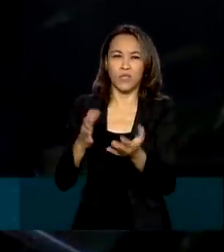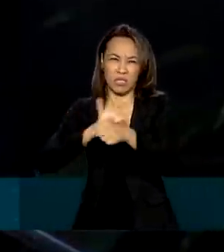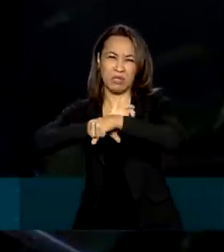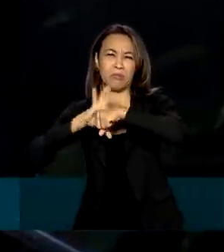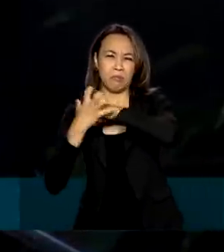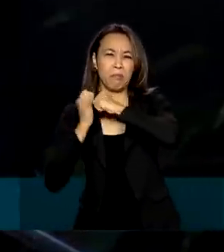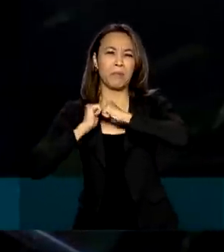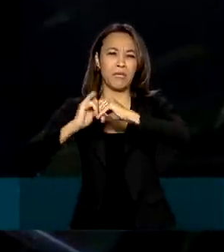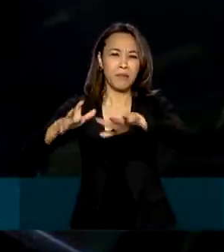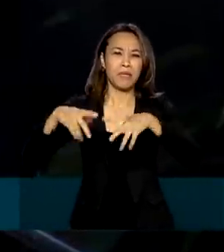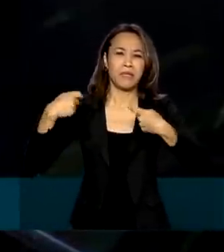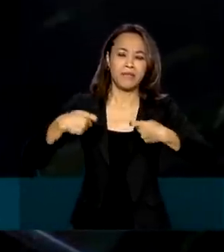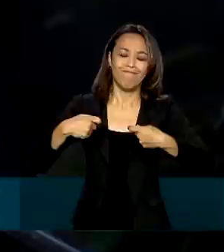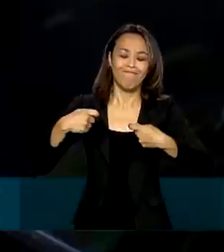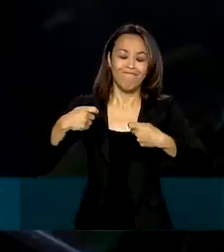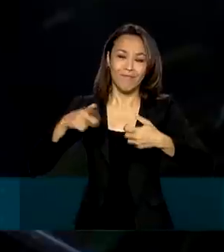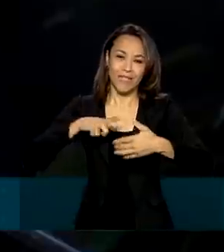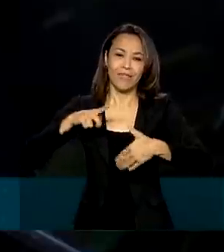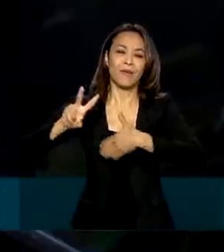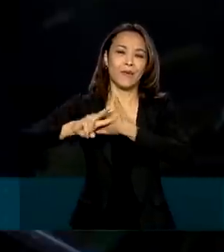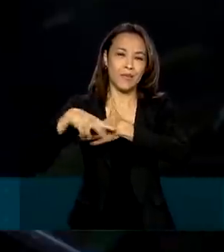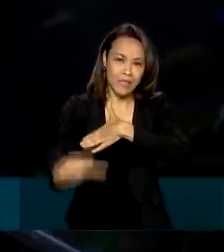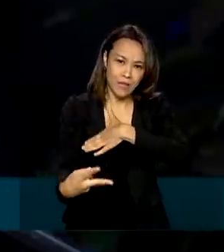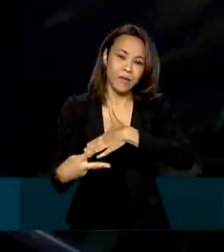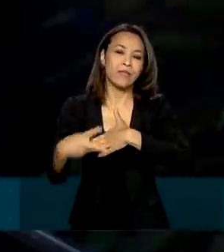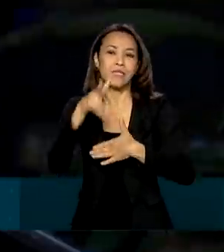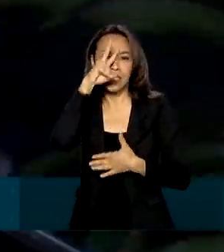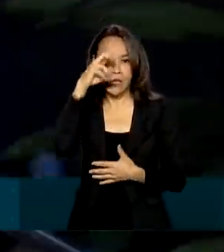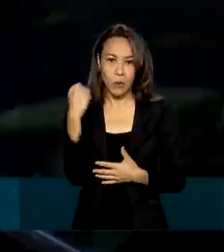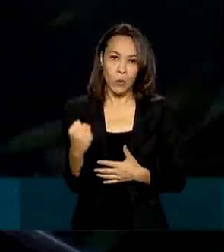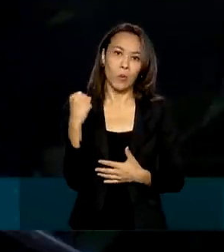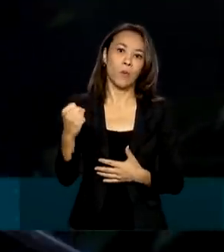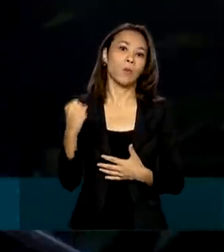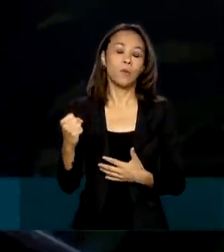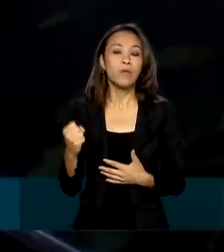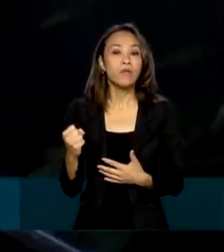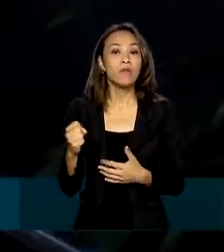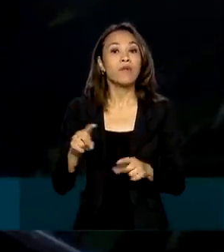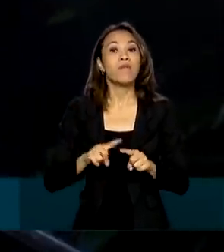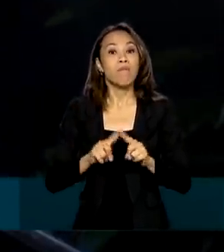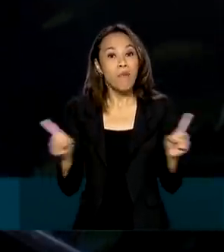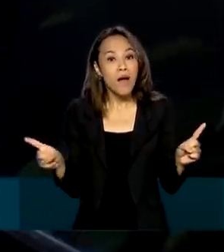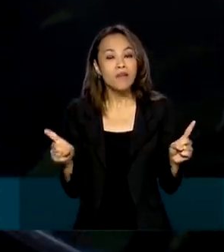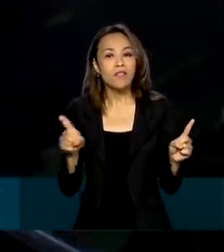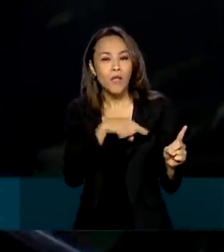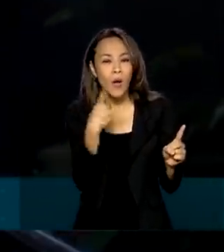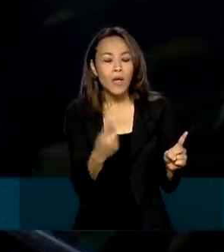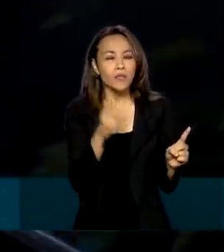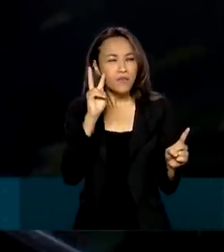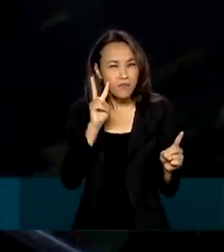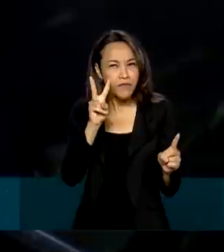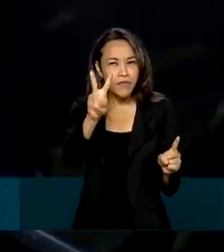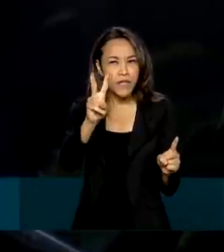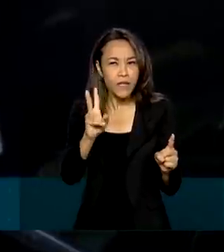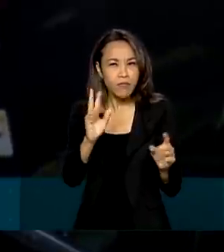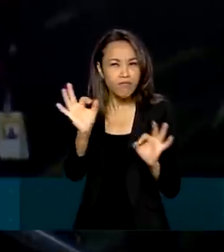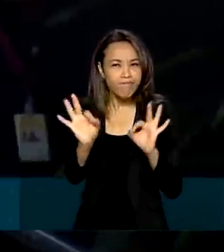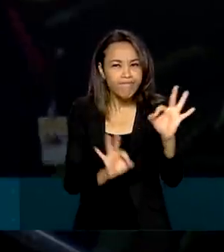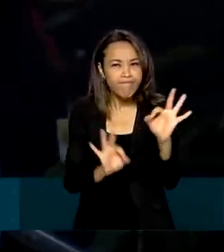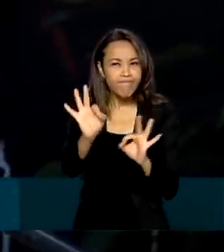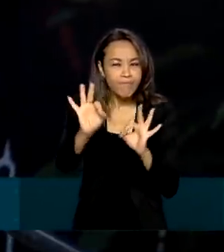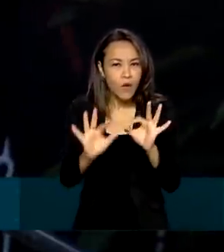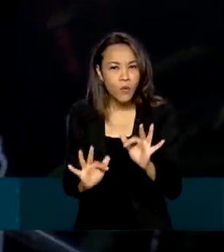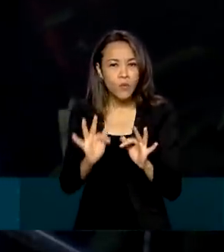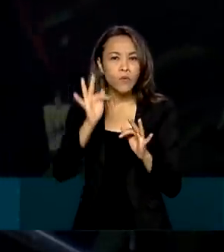tem trazido um impacto tão forte para as nossas vidas. Mas ao mirar para o futuro, ele está